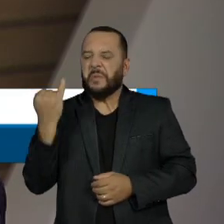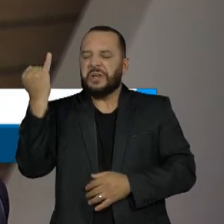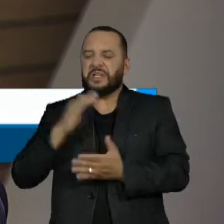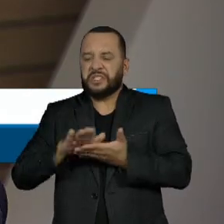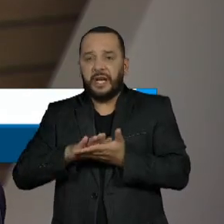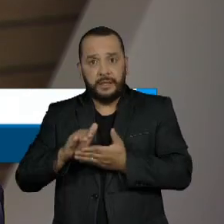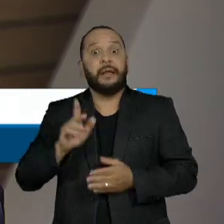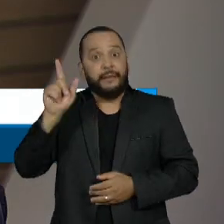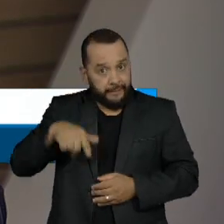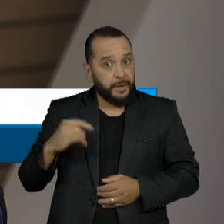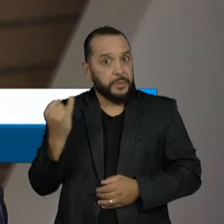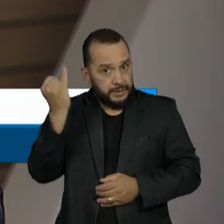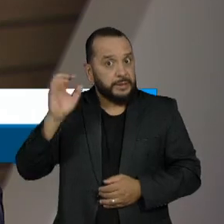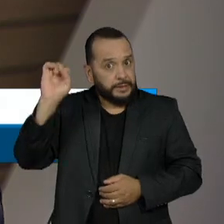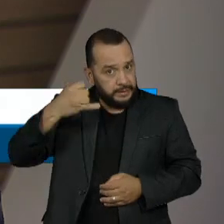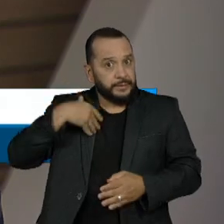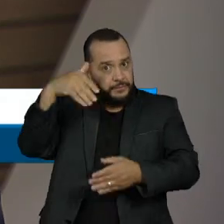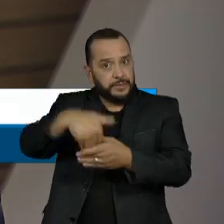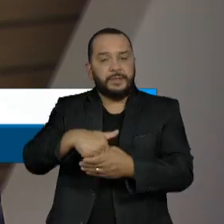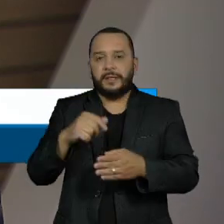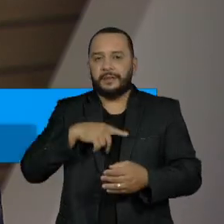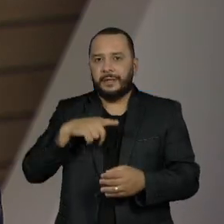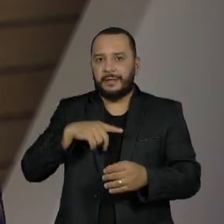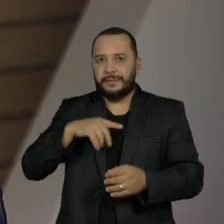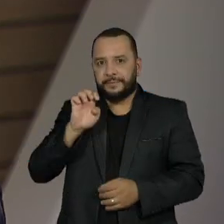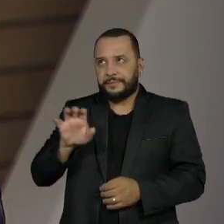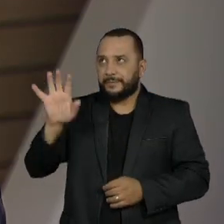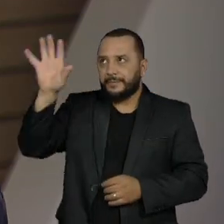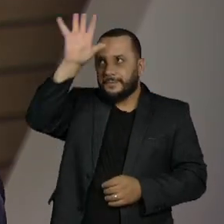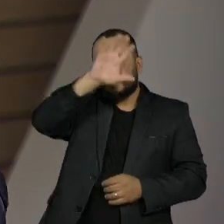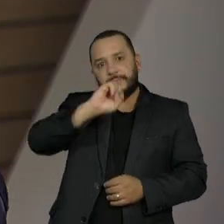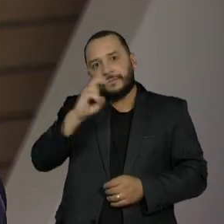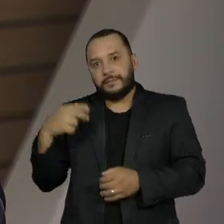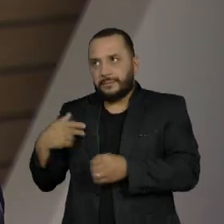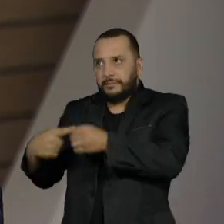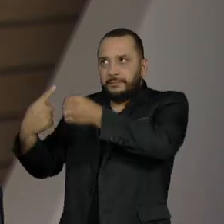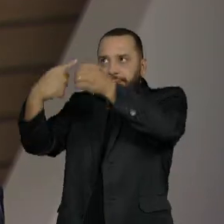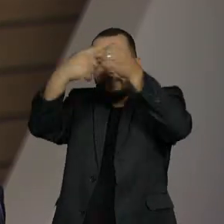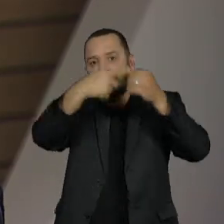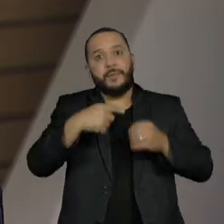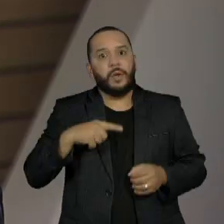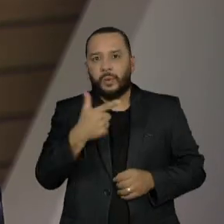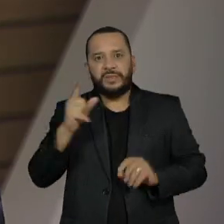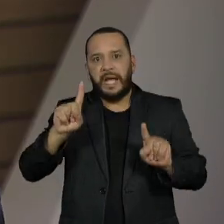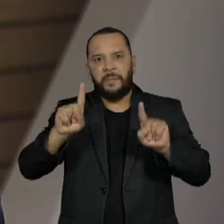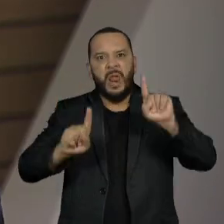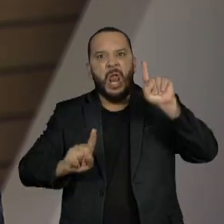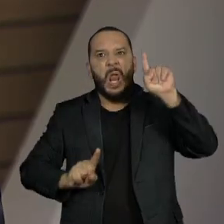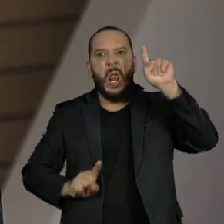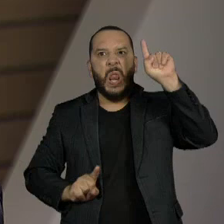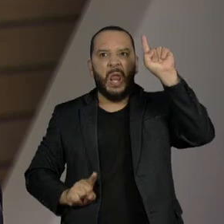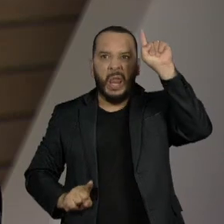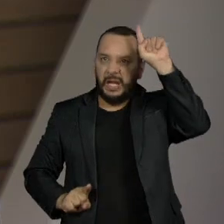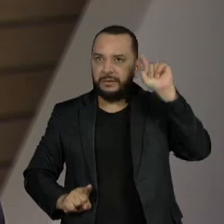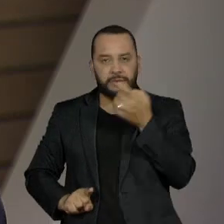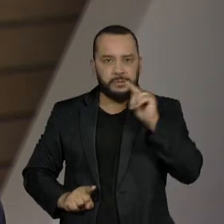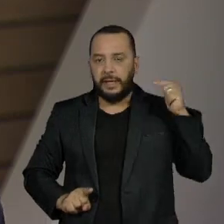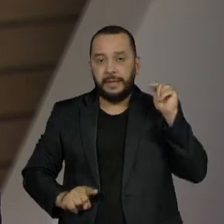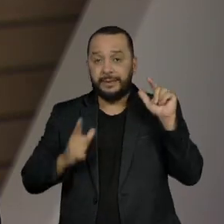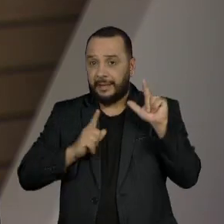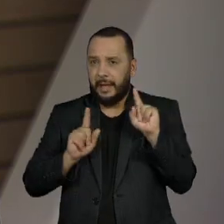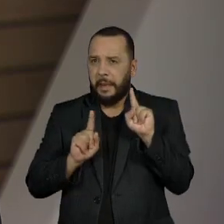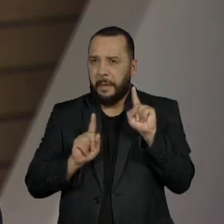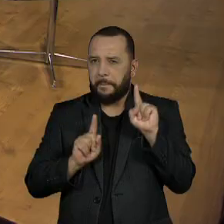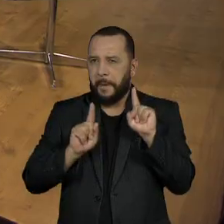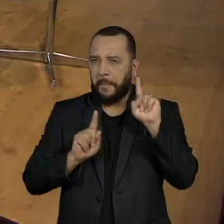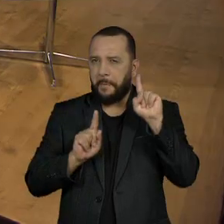tirando um ou outro estado, uma ou outra cidade, as pesquisas não estão mostrando grandes vantagens, cenários já definidos. A gente está há